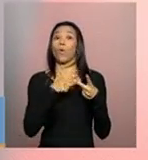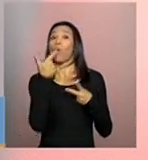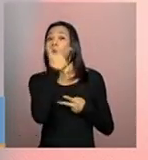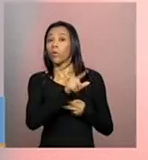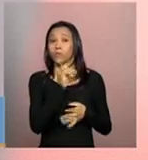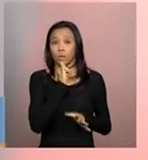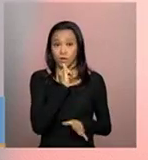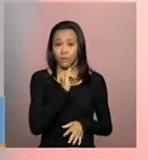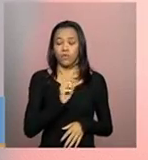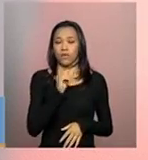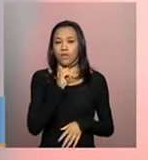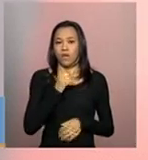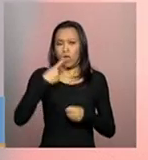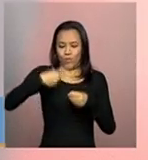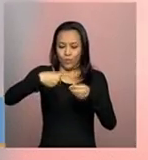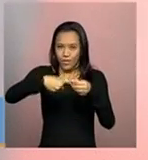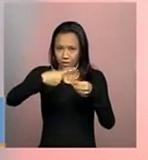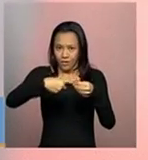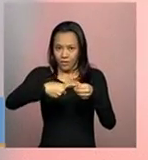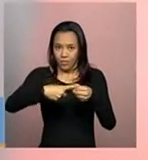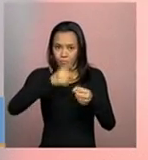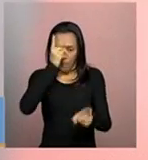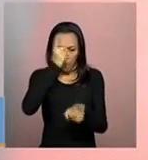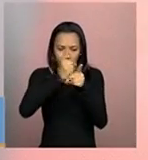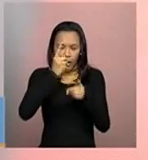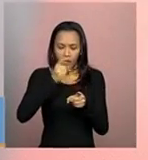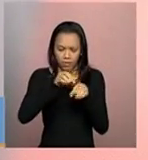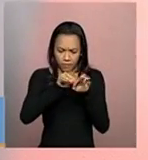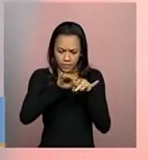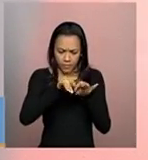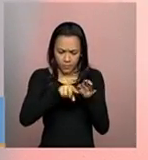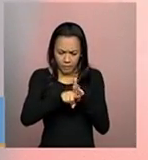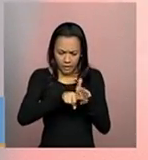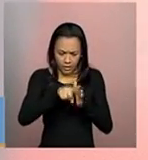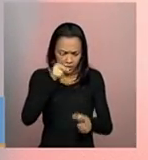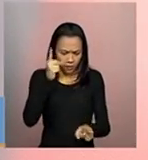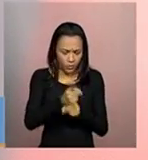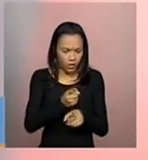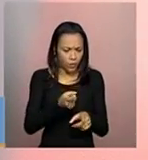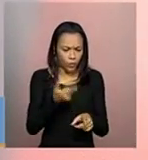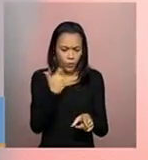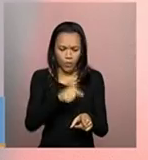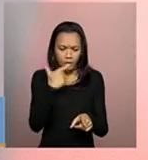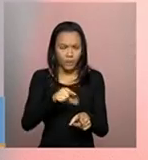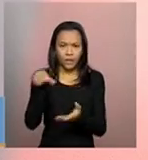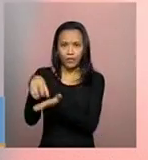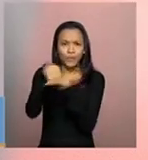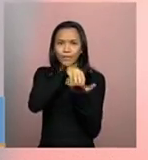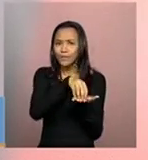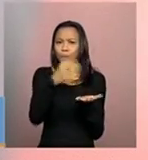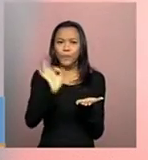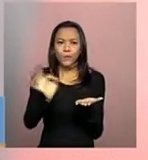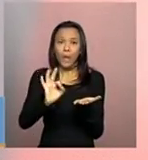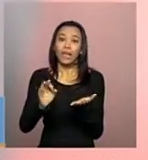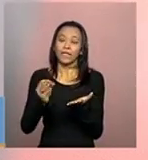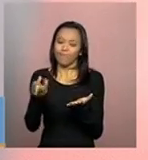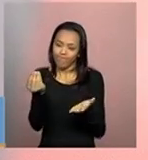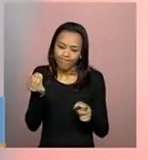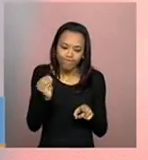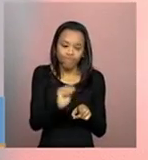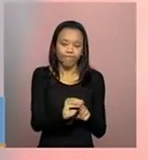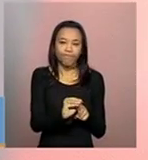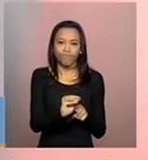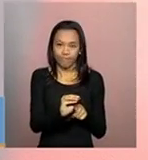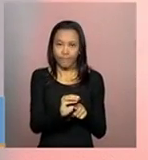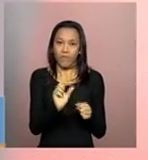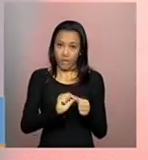quando um município identifica que uma entidade não está na sua base e ele tenta fazer a inclusão. Ele pode fazer